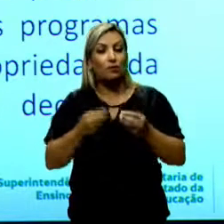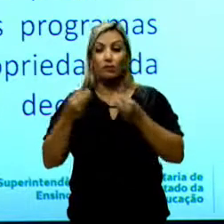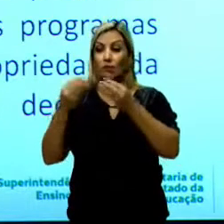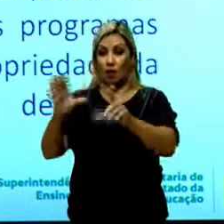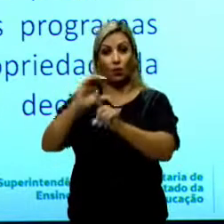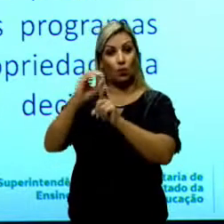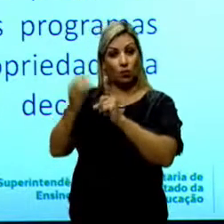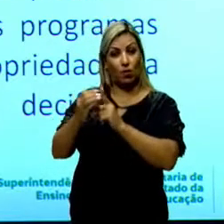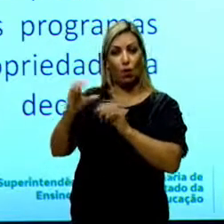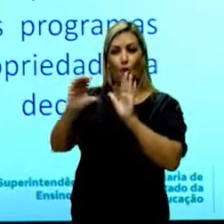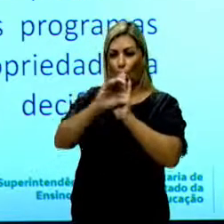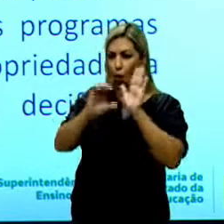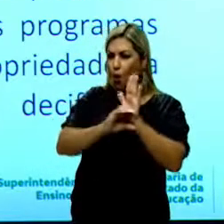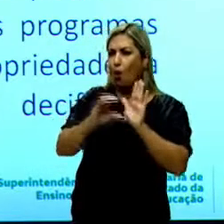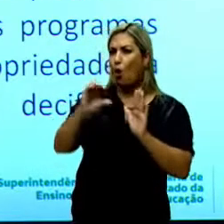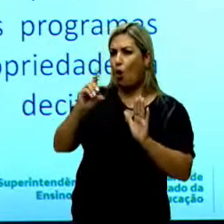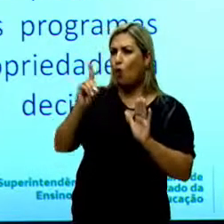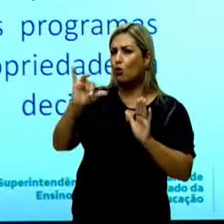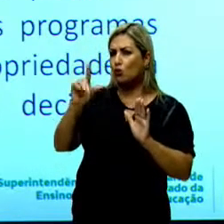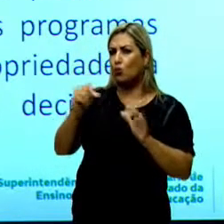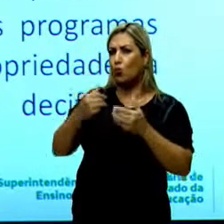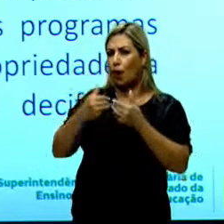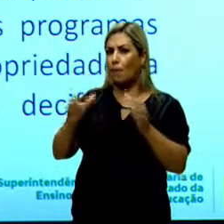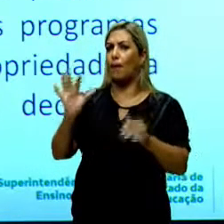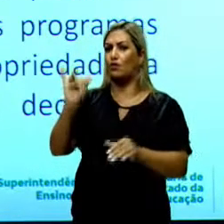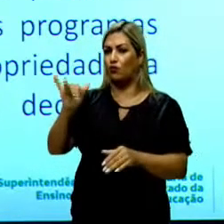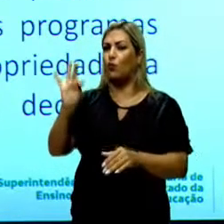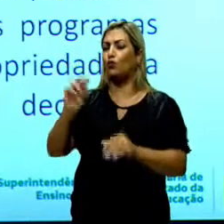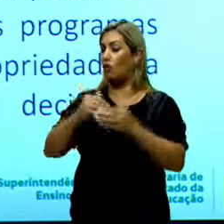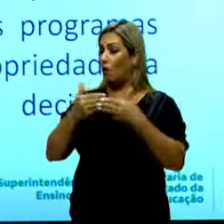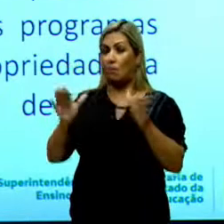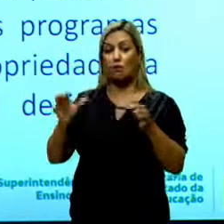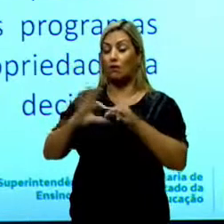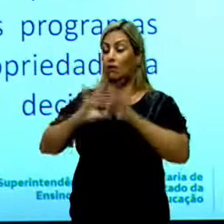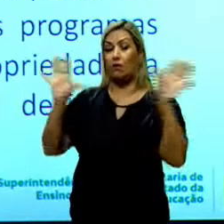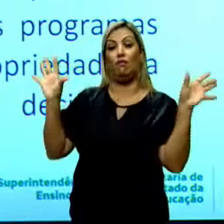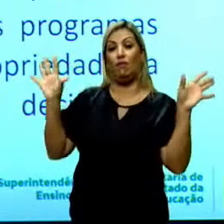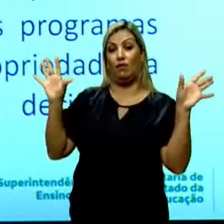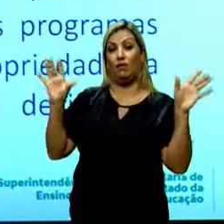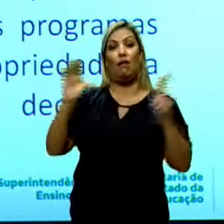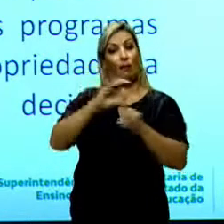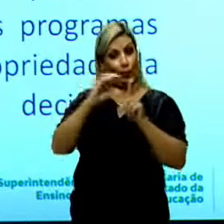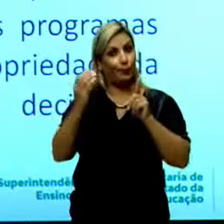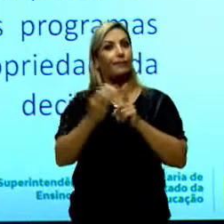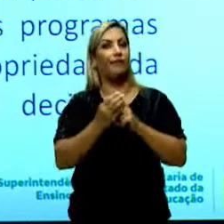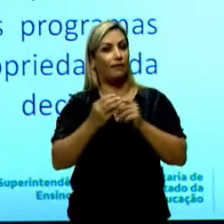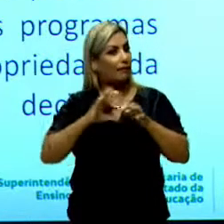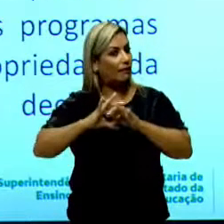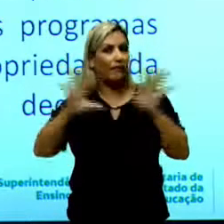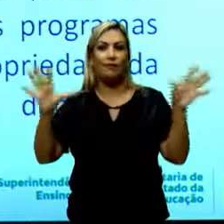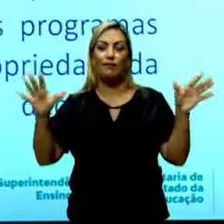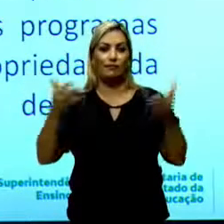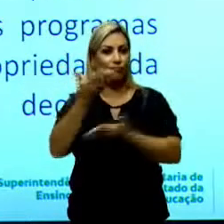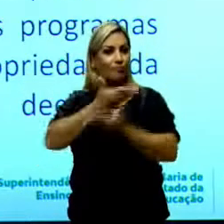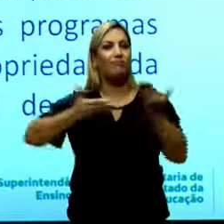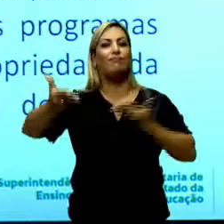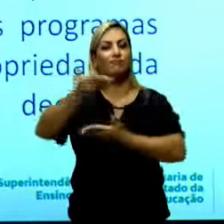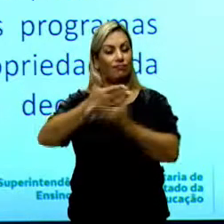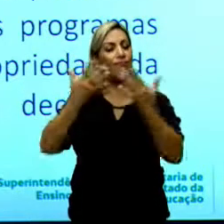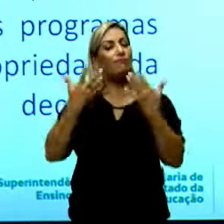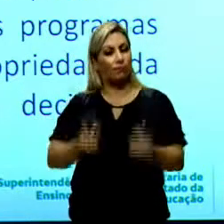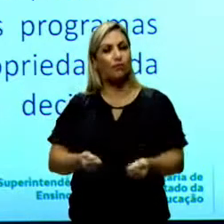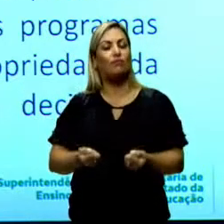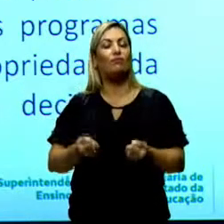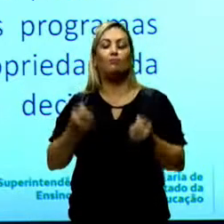com código fonte aberto e disponível, porque ele é comunitário, permitindo